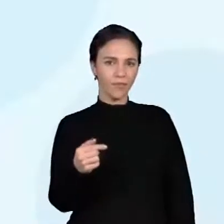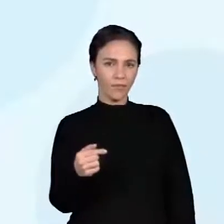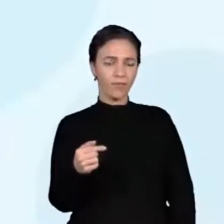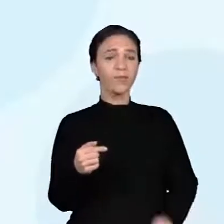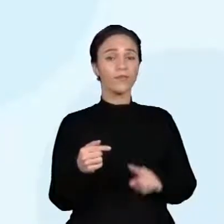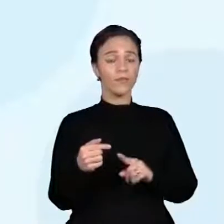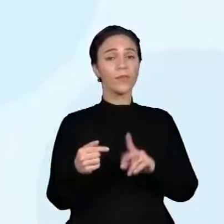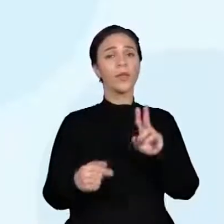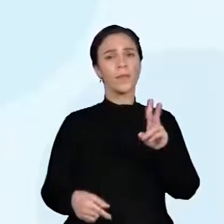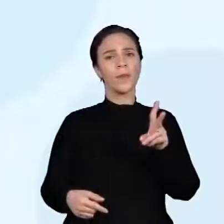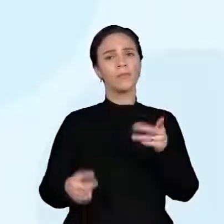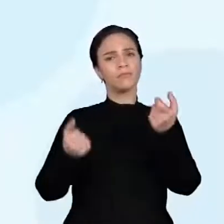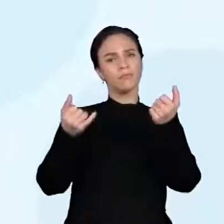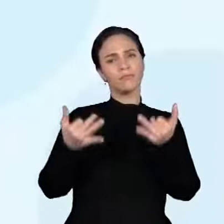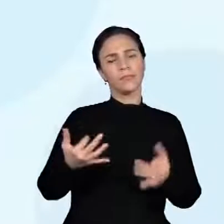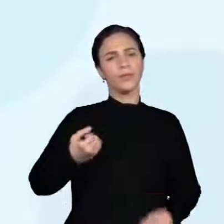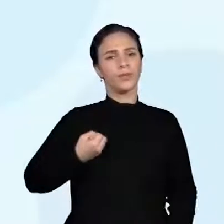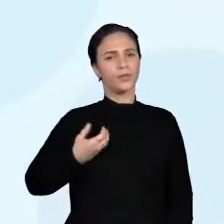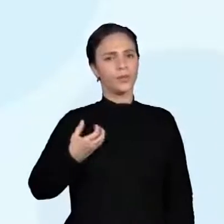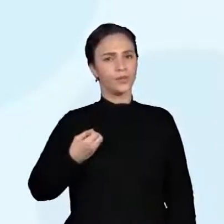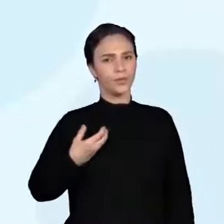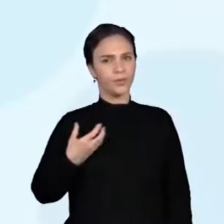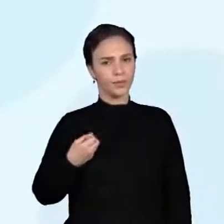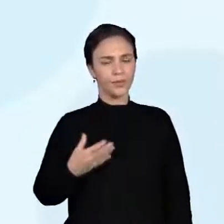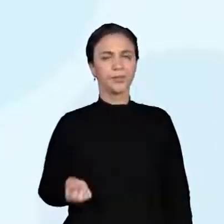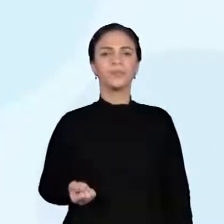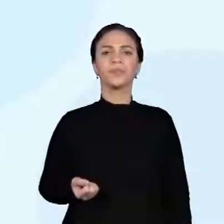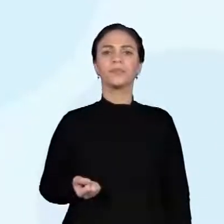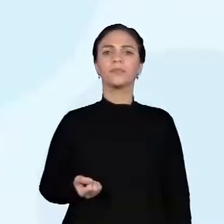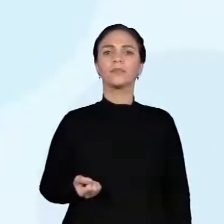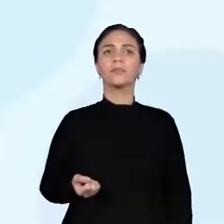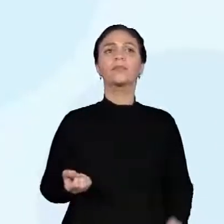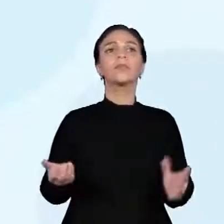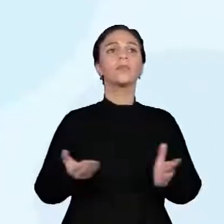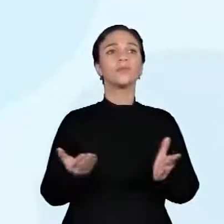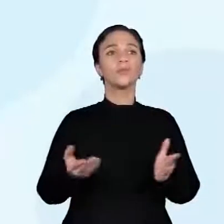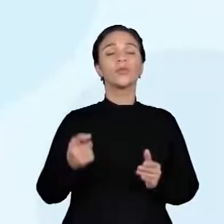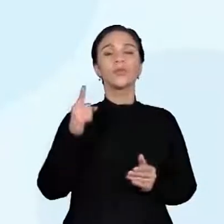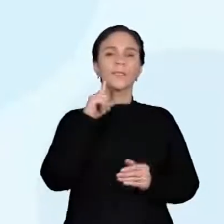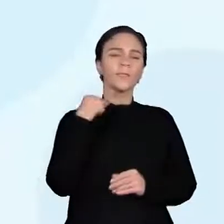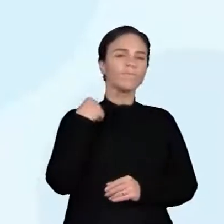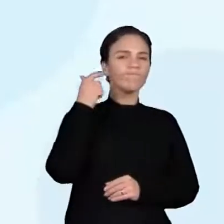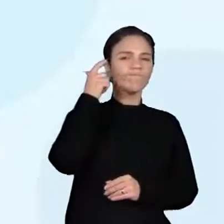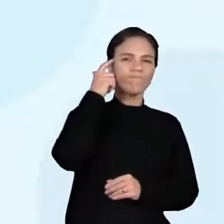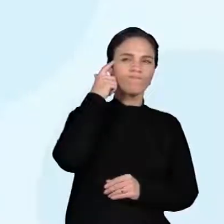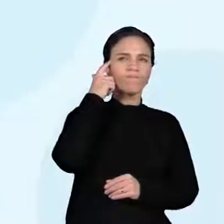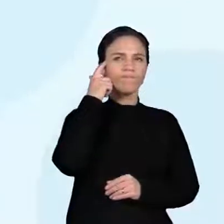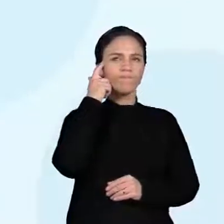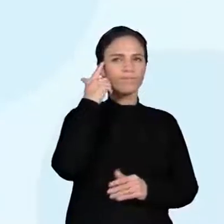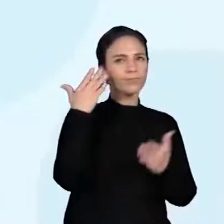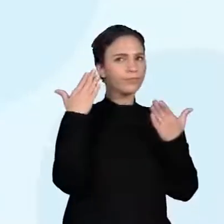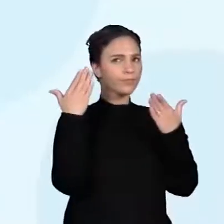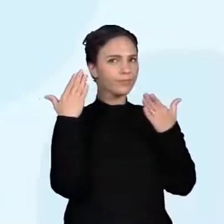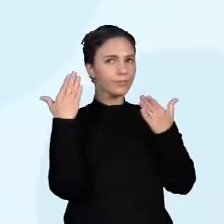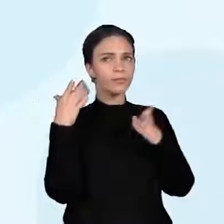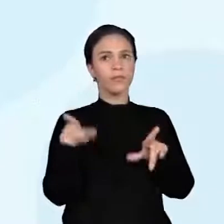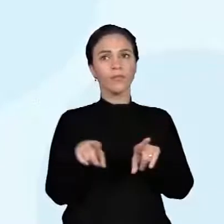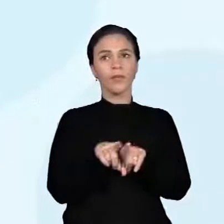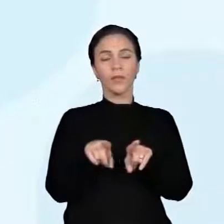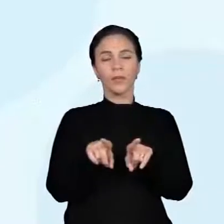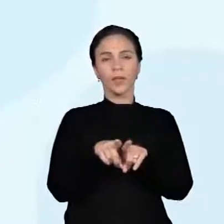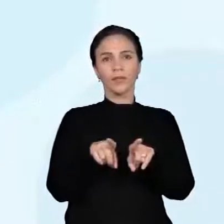Continuamos falando de números. Vamos fazer hoje estimativas, certo? E também